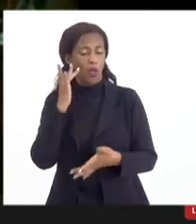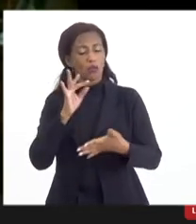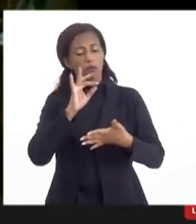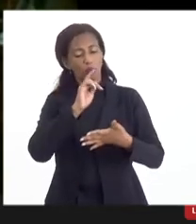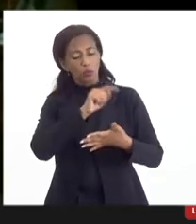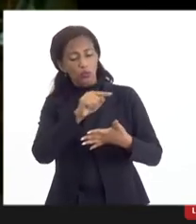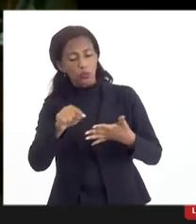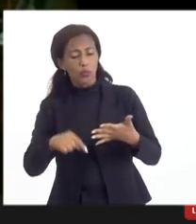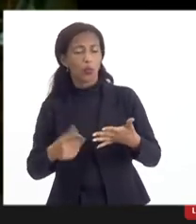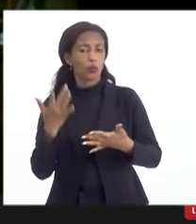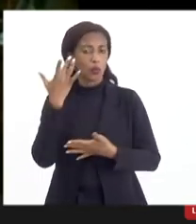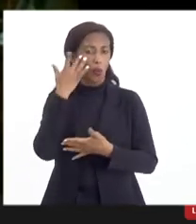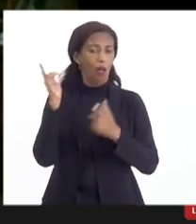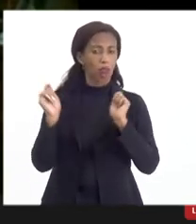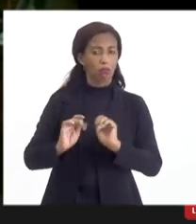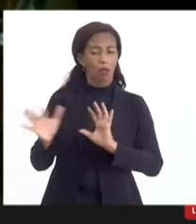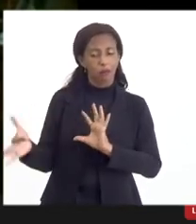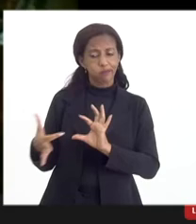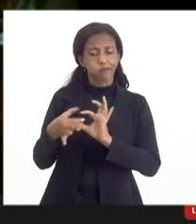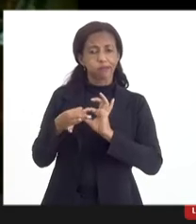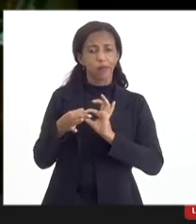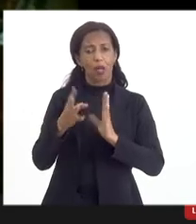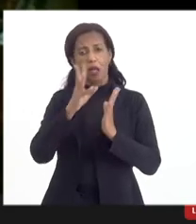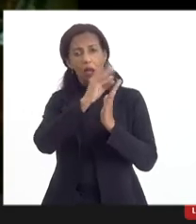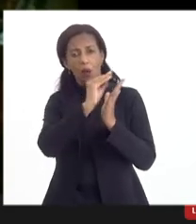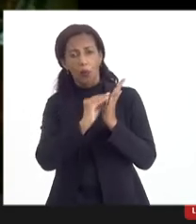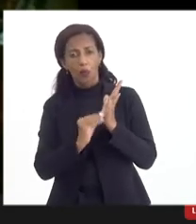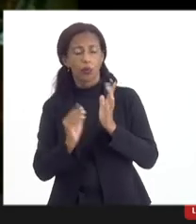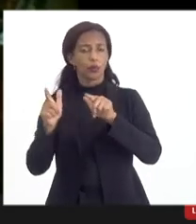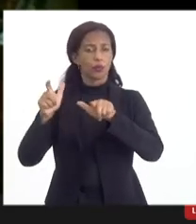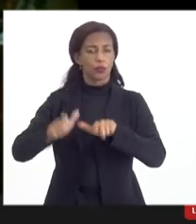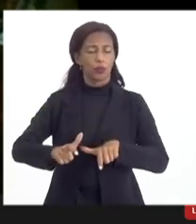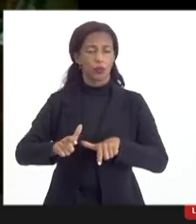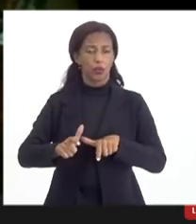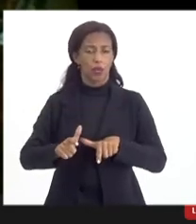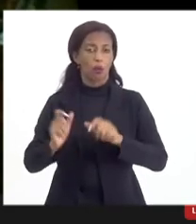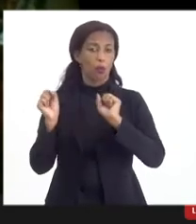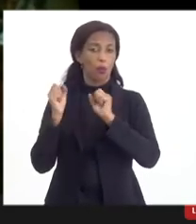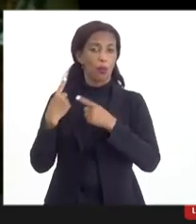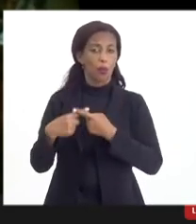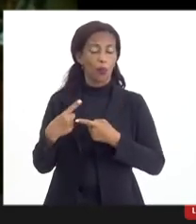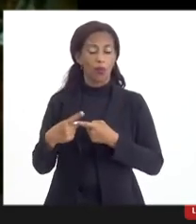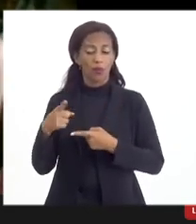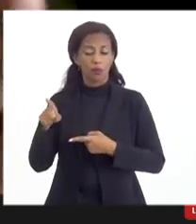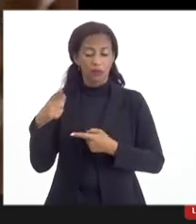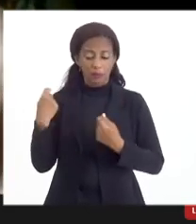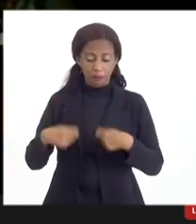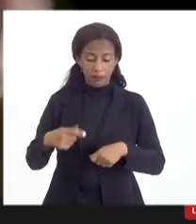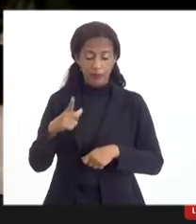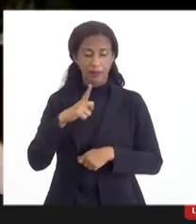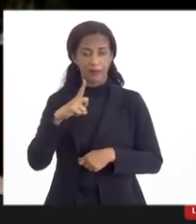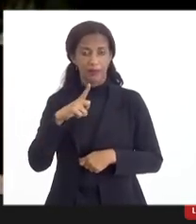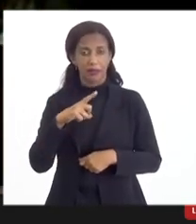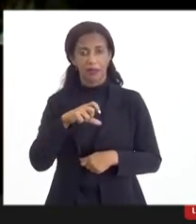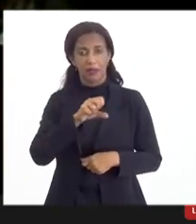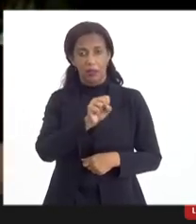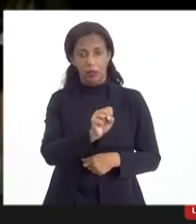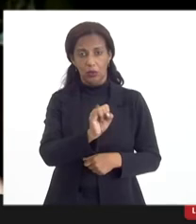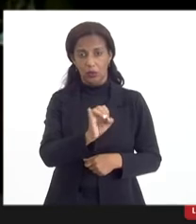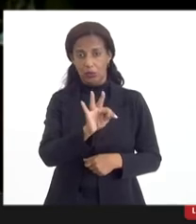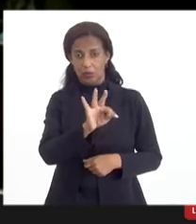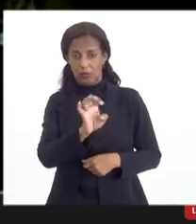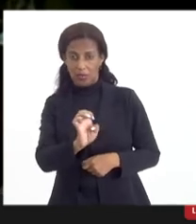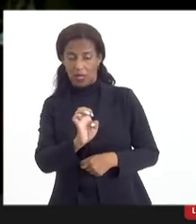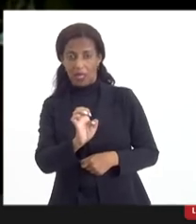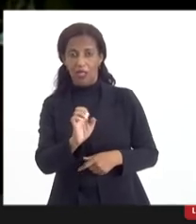que talvez a pudesse complementar o conteúdo local, porque você tem que ter o site, que é o caso,